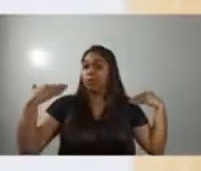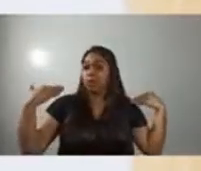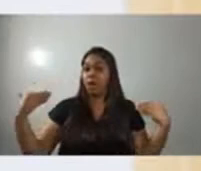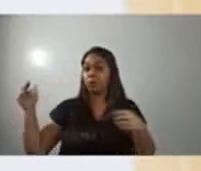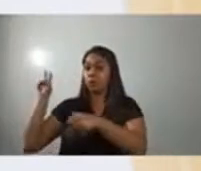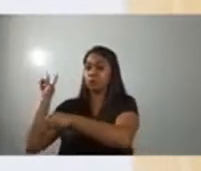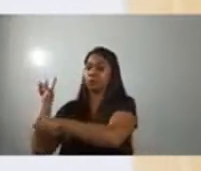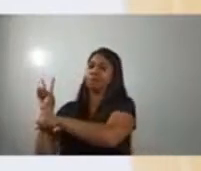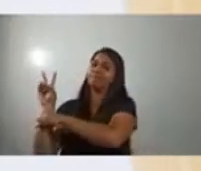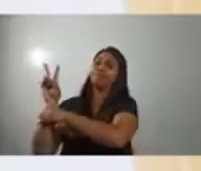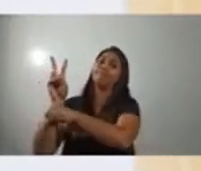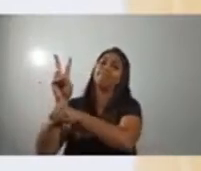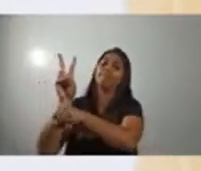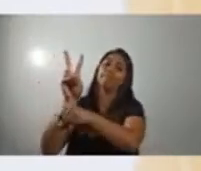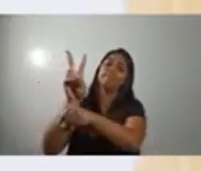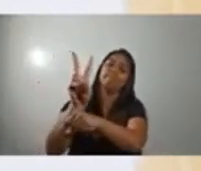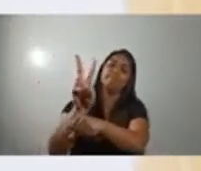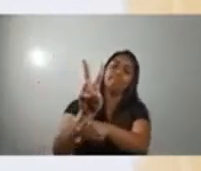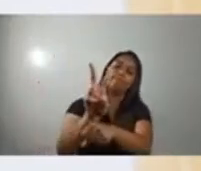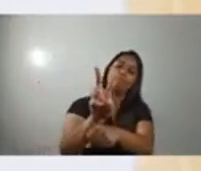guardar